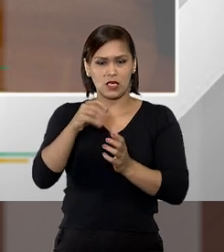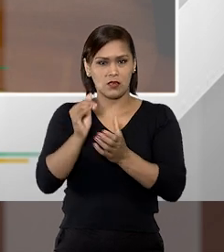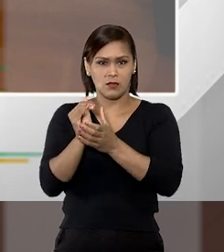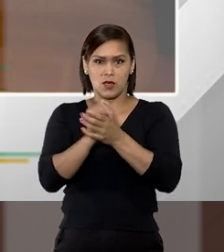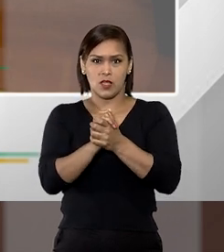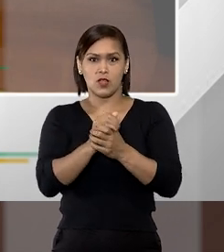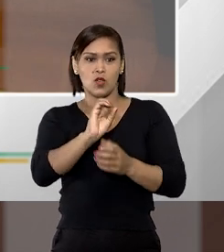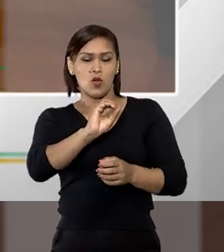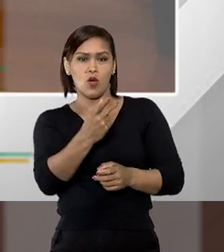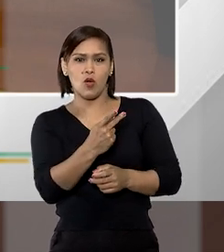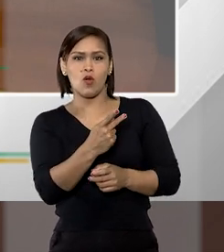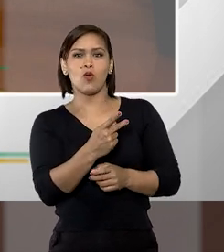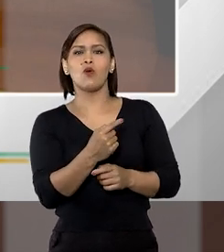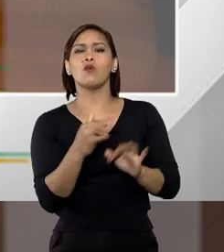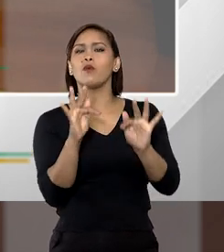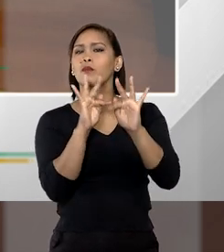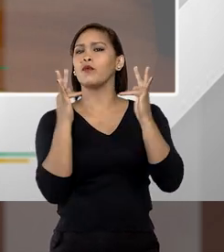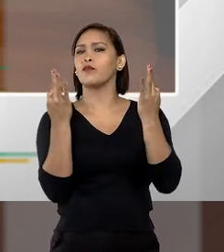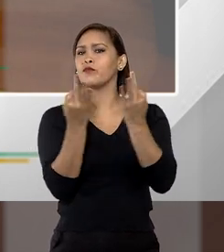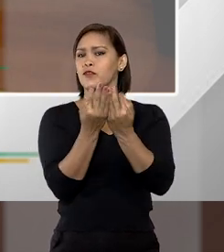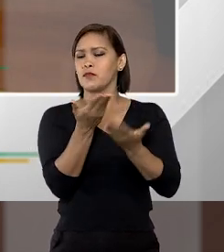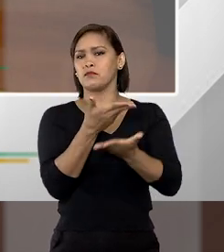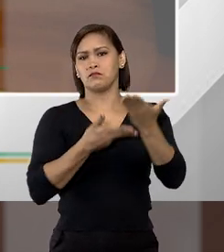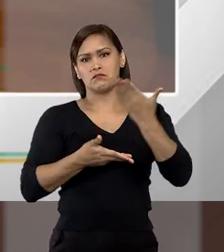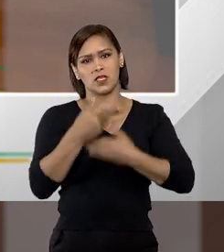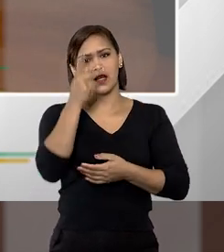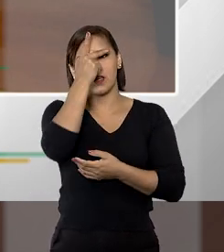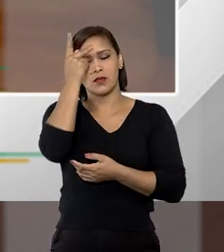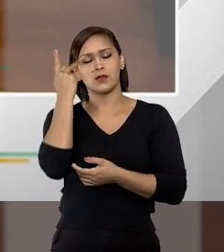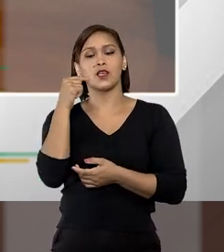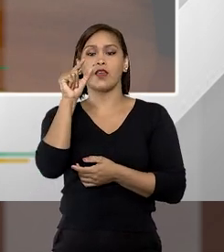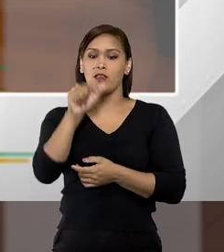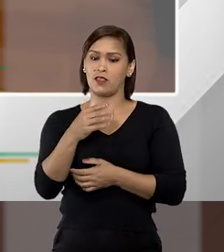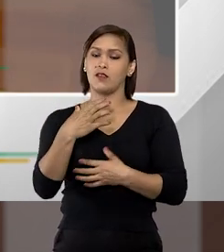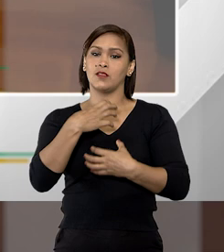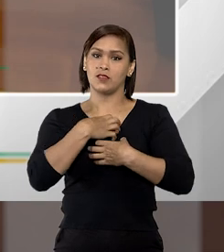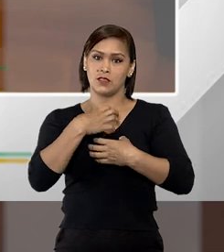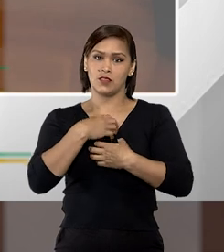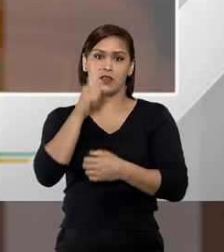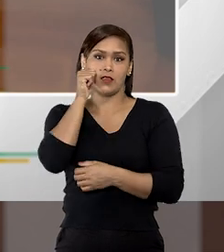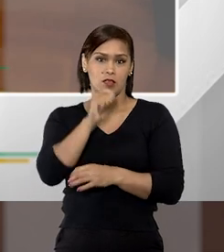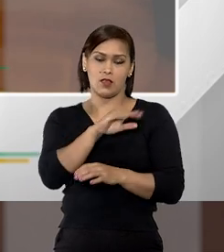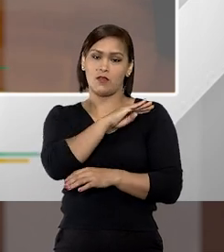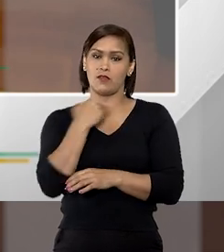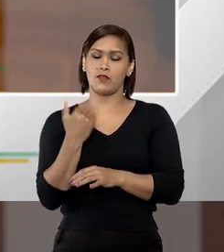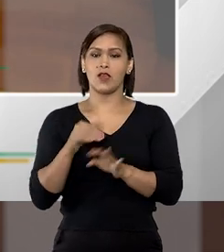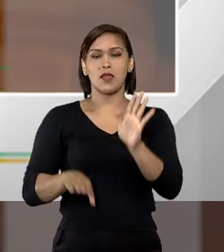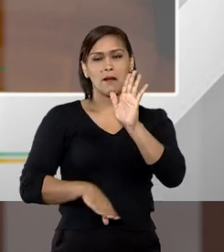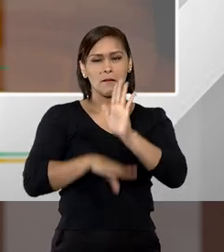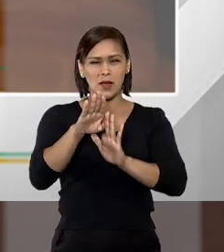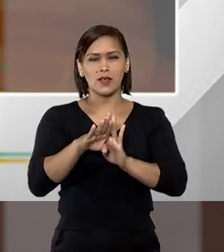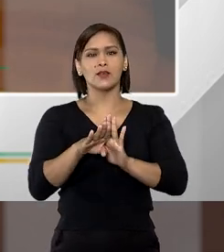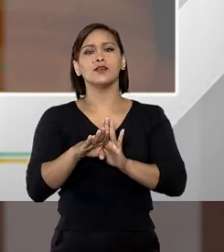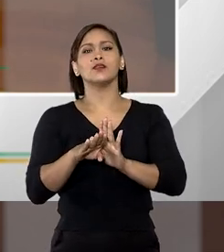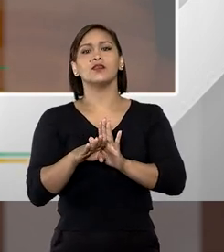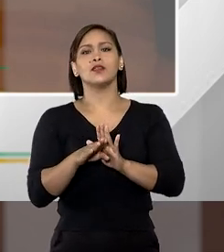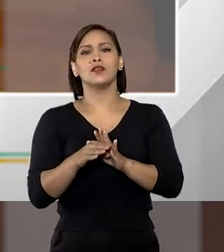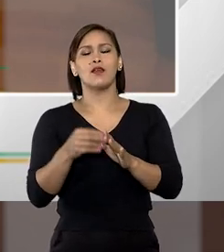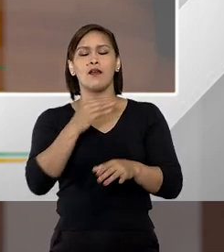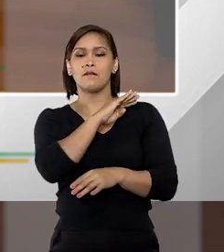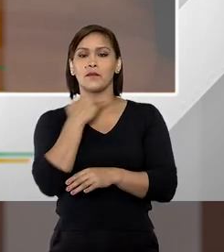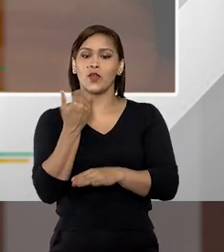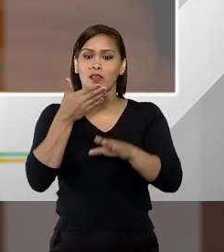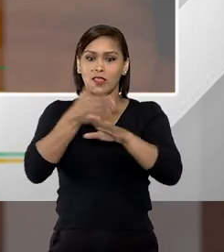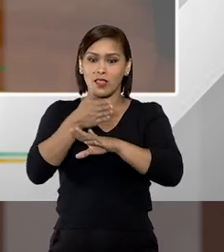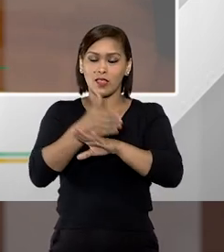-companheiros ou por familiares. Então, é dessa forma que as mulheres estão sendo mortas e a grande maioria sendo mortas dentro de